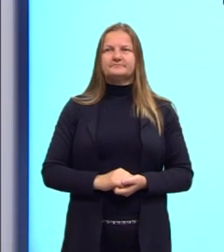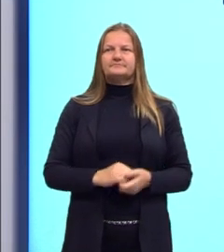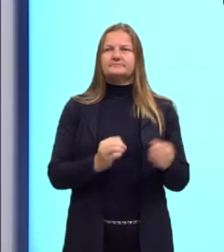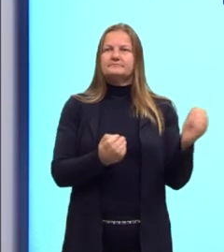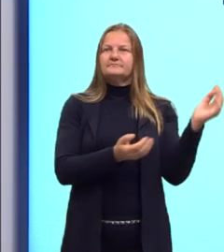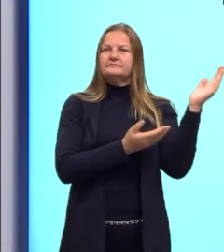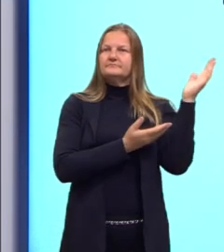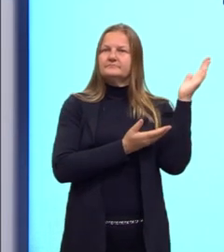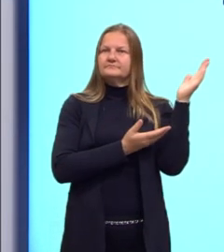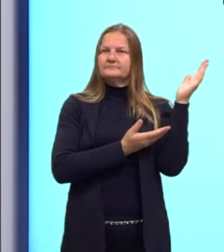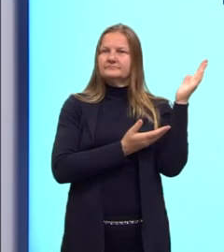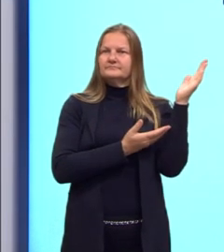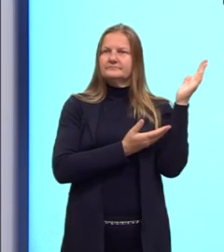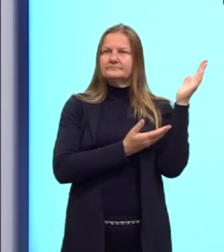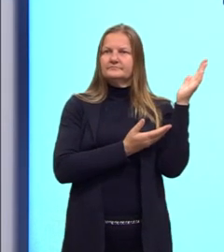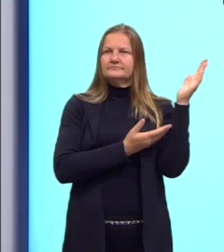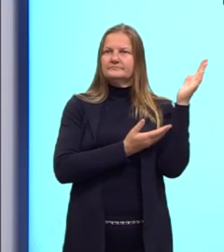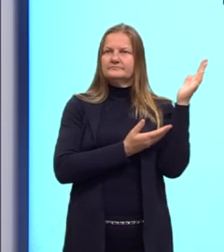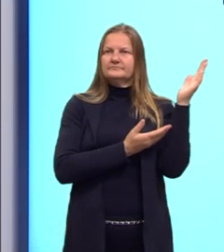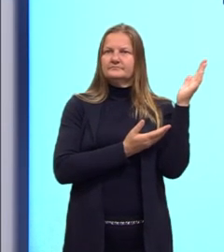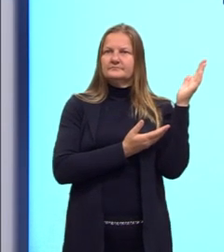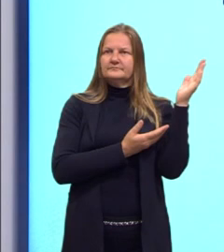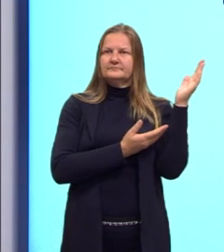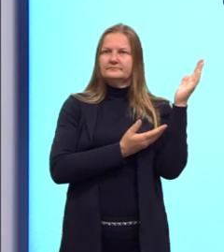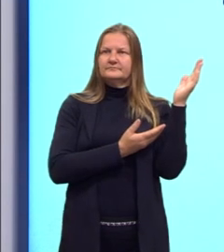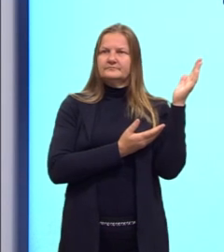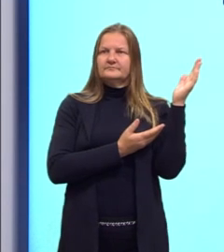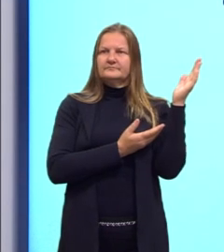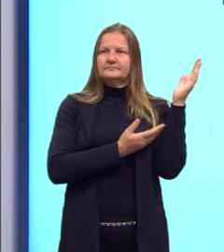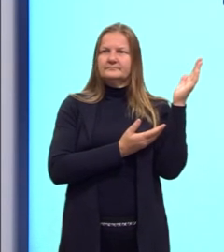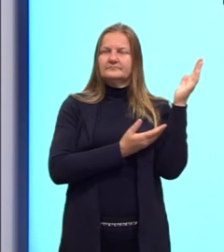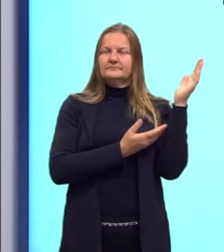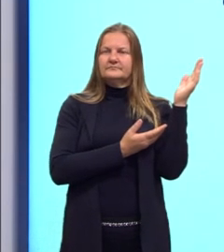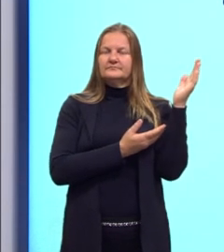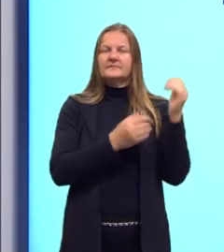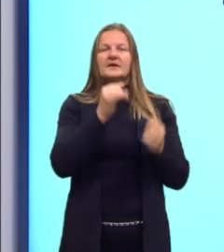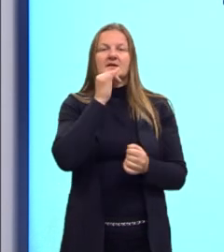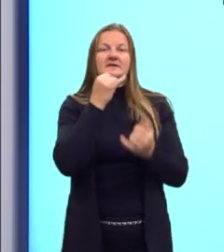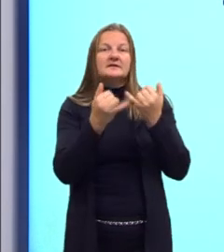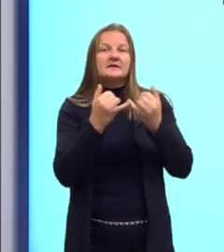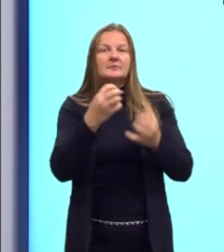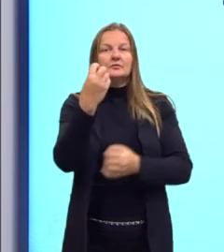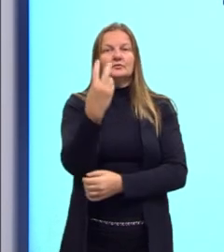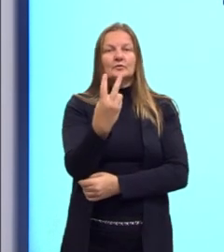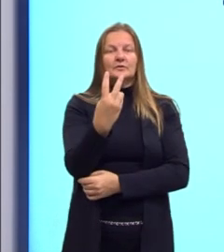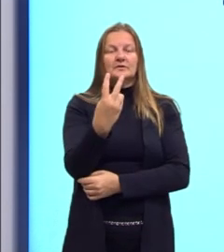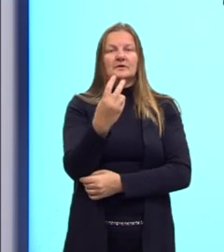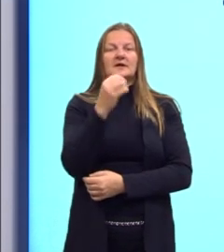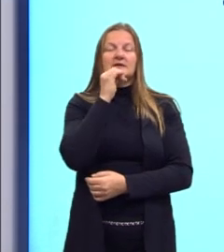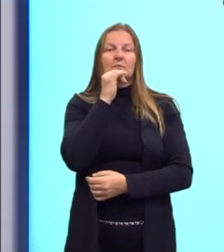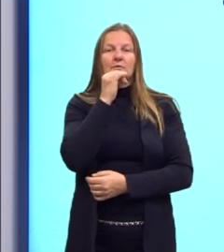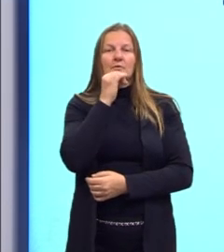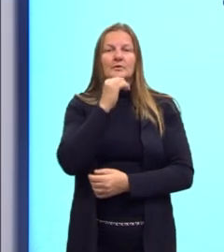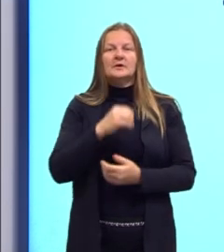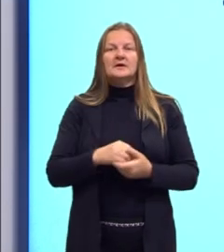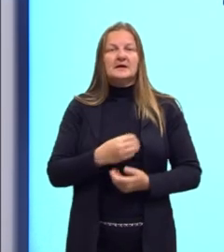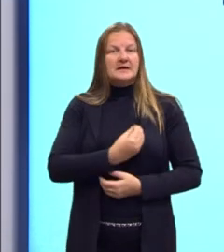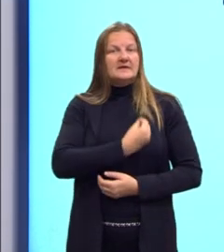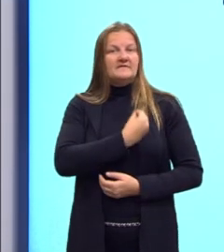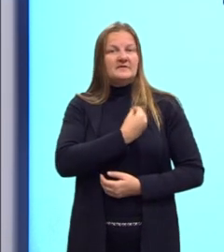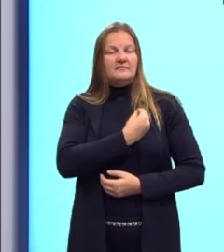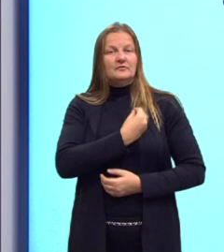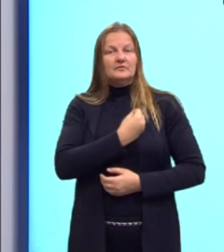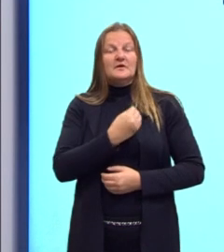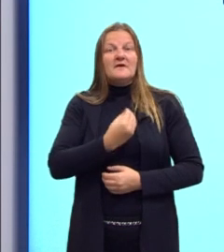Então, isso também é evolução. Outro exemplo, né? Alguns seres vivos subterrâneos, por exemplo, que